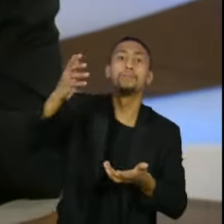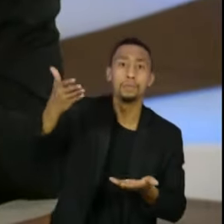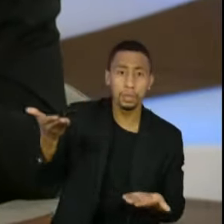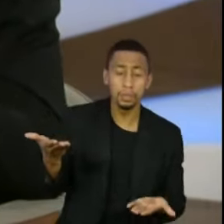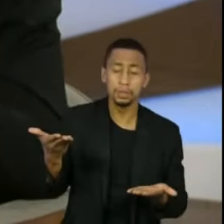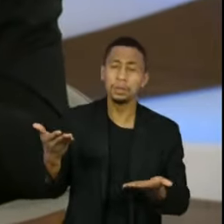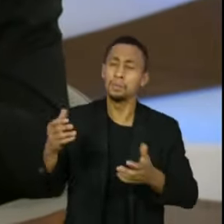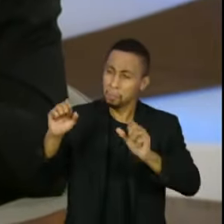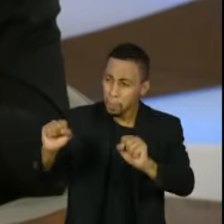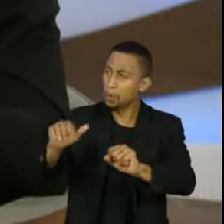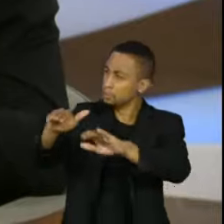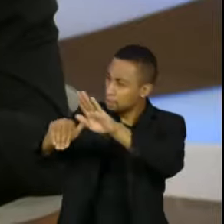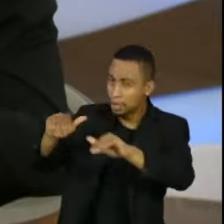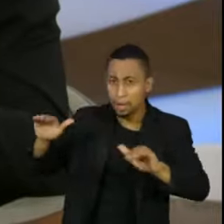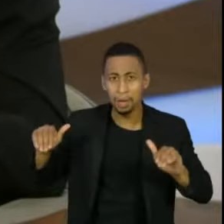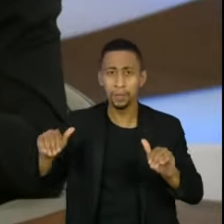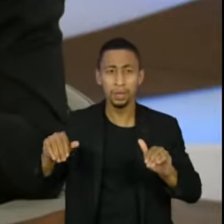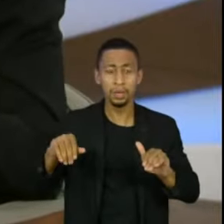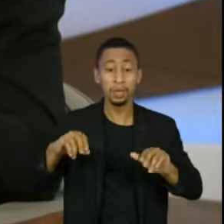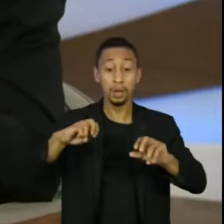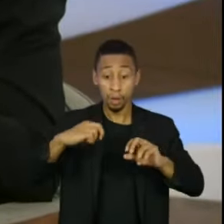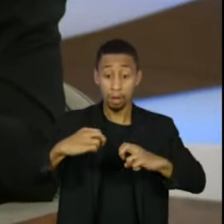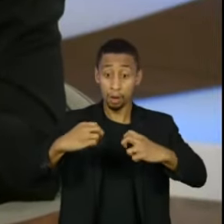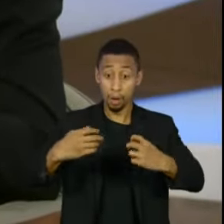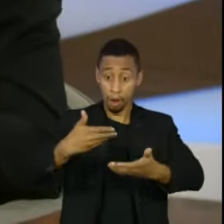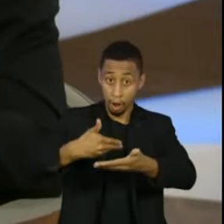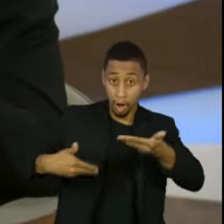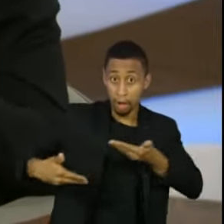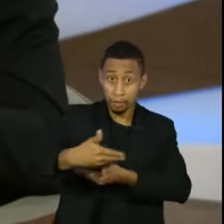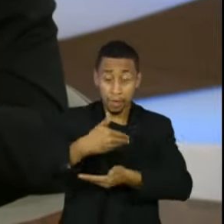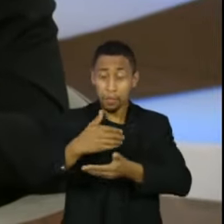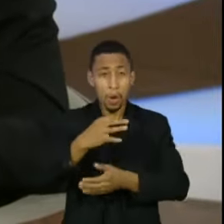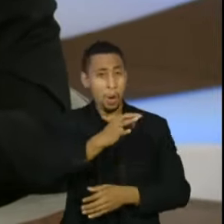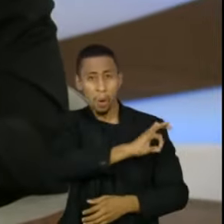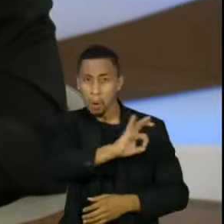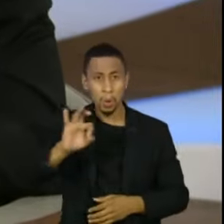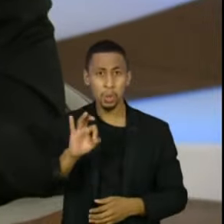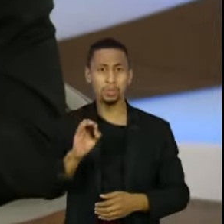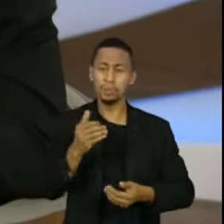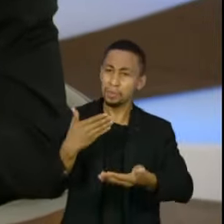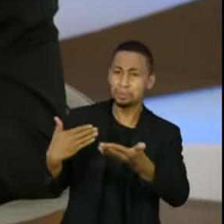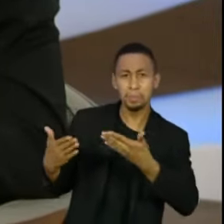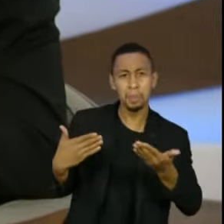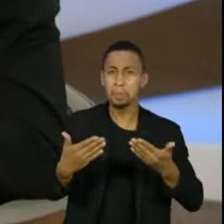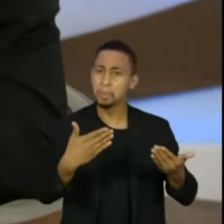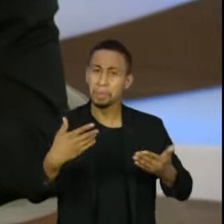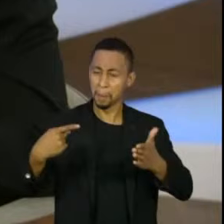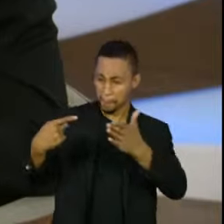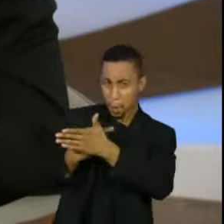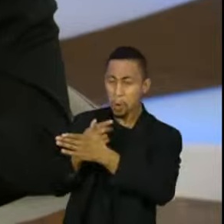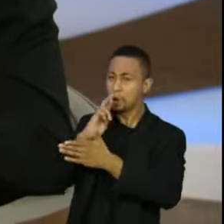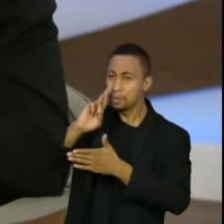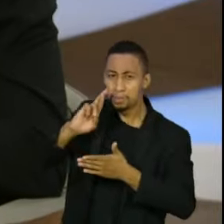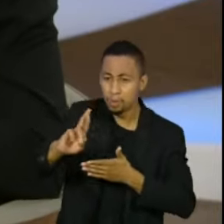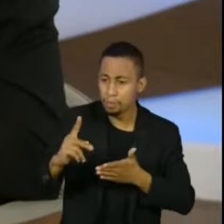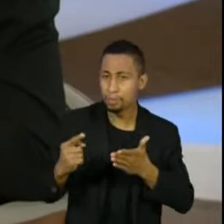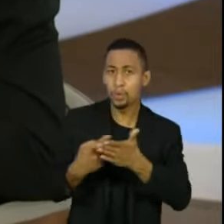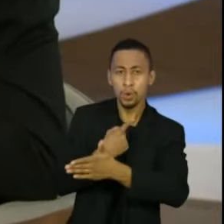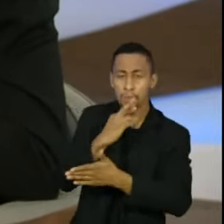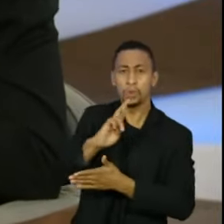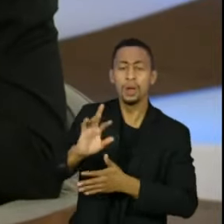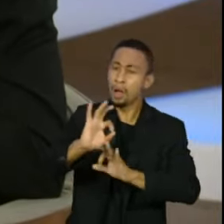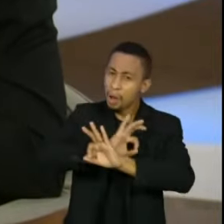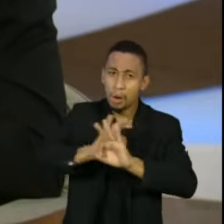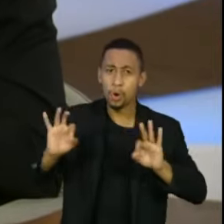aqui com as críticas que a gente recebe sempre nos faz amadurecer e aprimorar e melhorar. E nós vamos buscar isso sempre. Mas eu quero dizer a você que, nesses 30